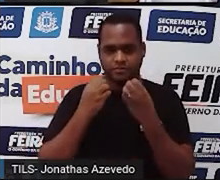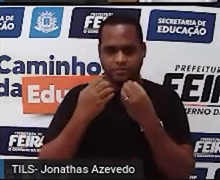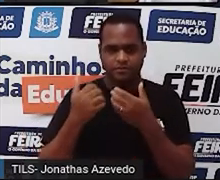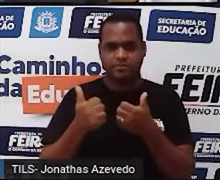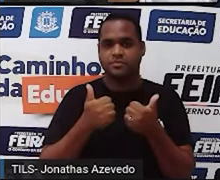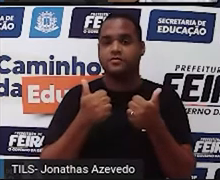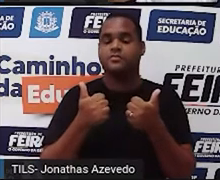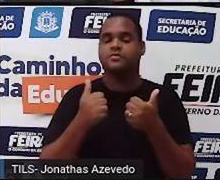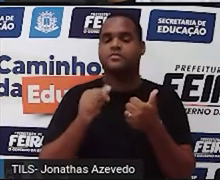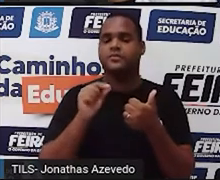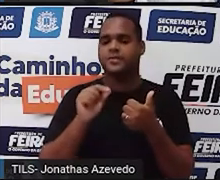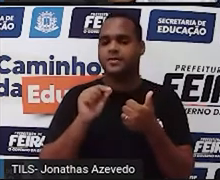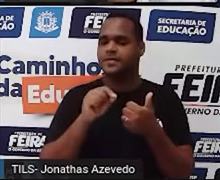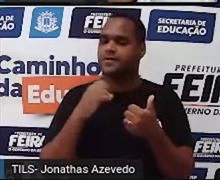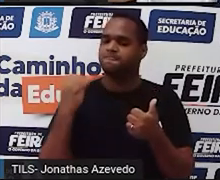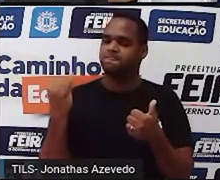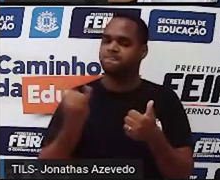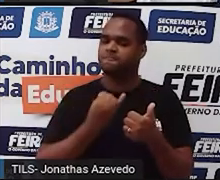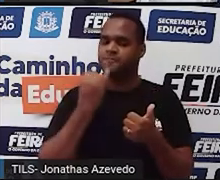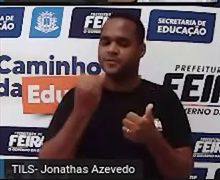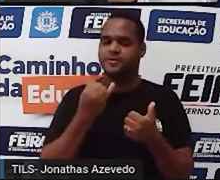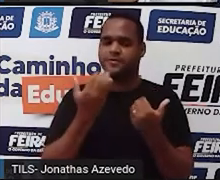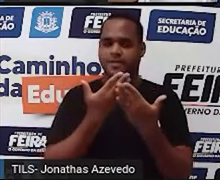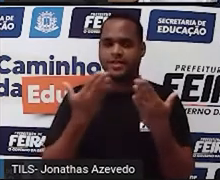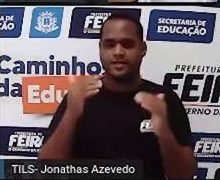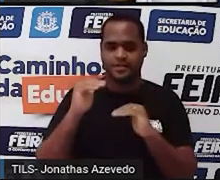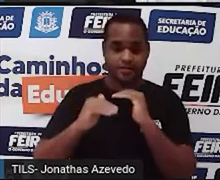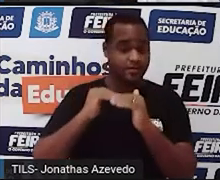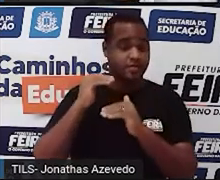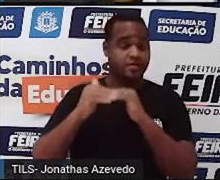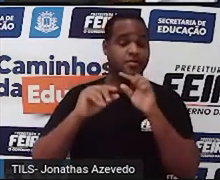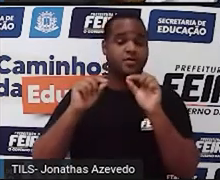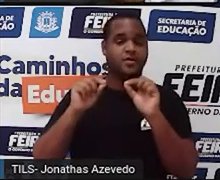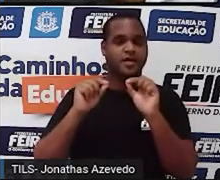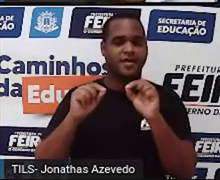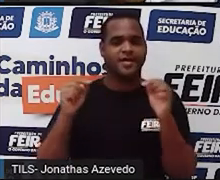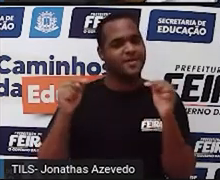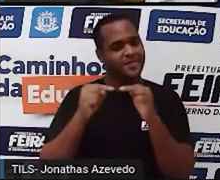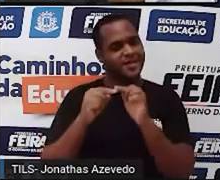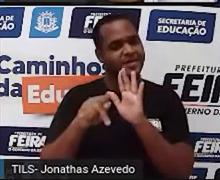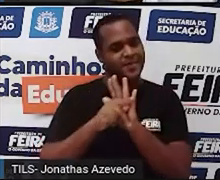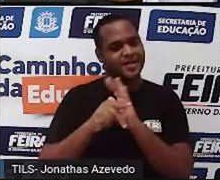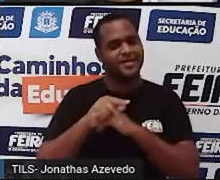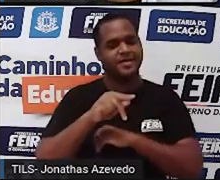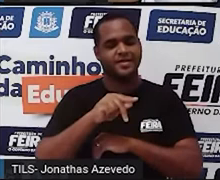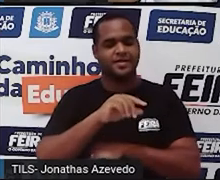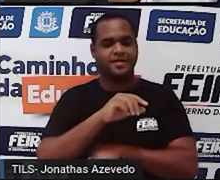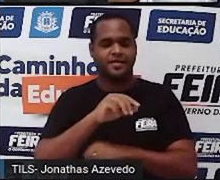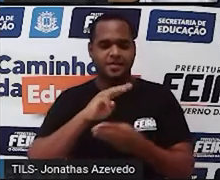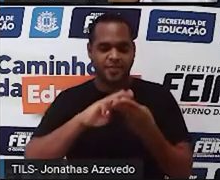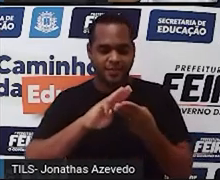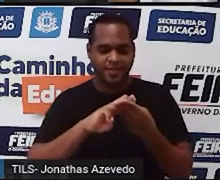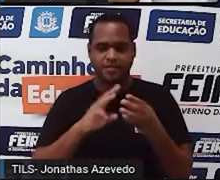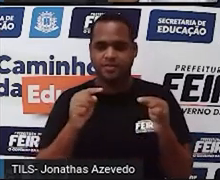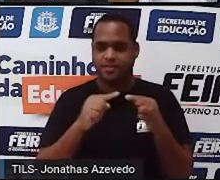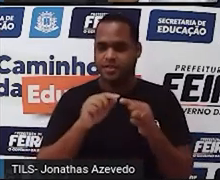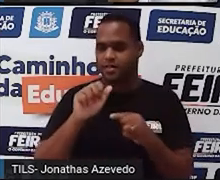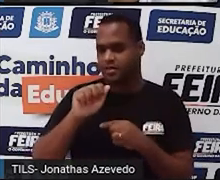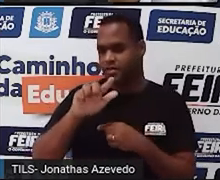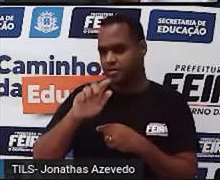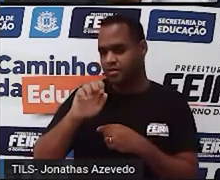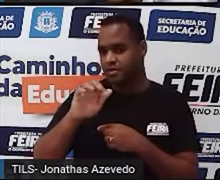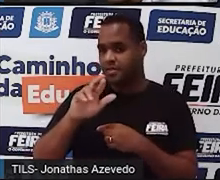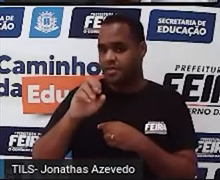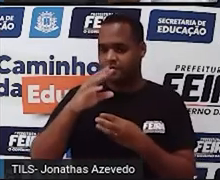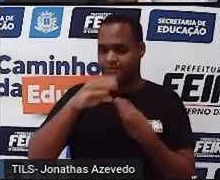muito importante para o desenvolvimento dessa parte da matemática, a álgebra. Pois é, a contribuição